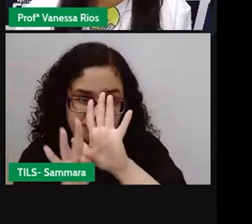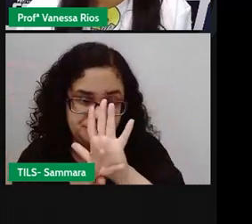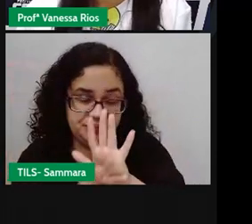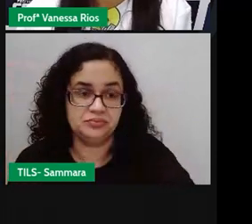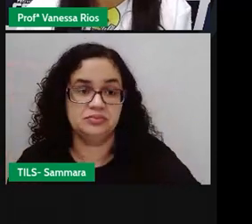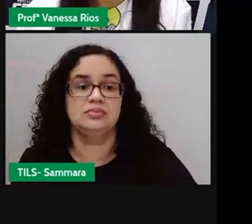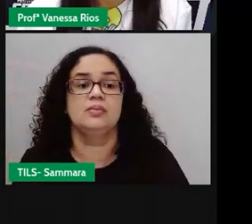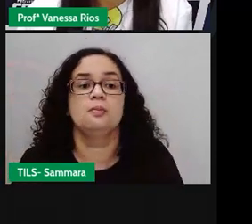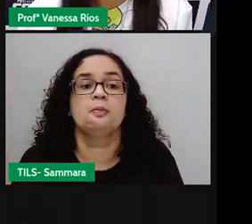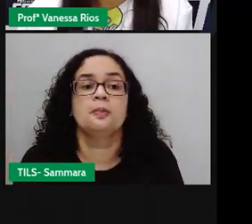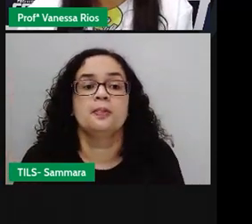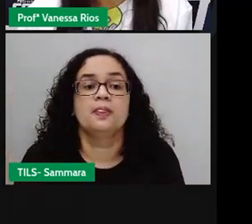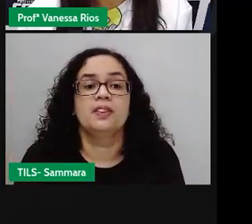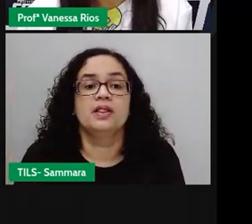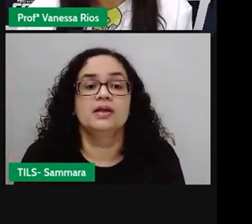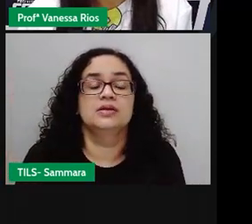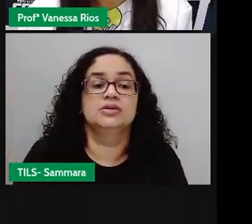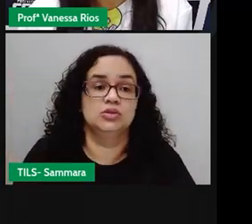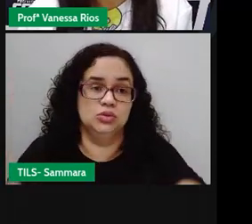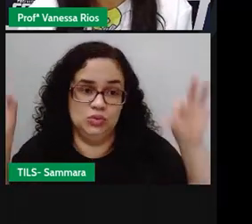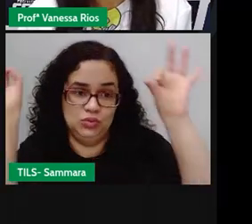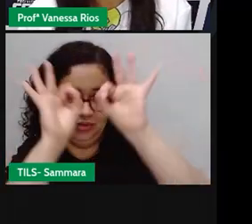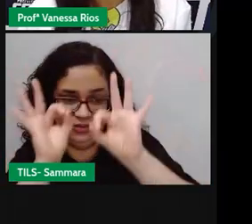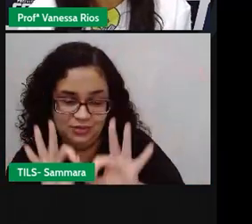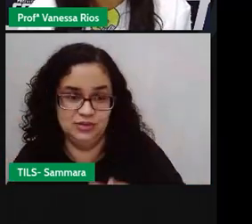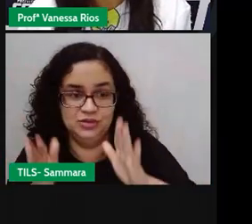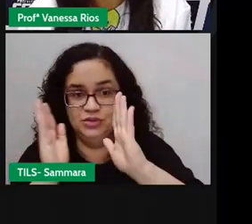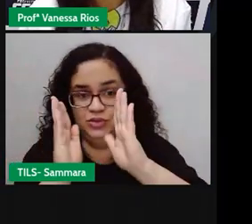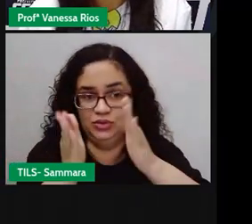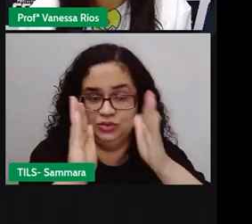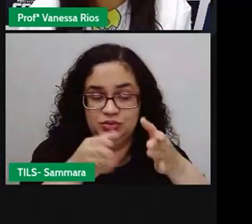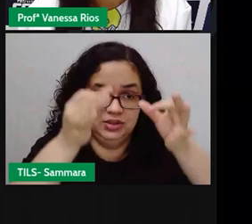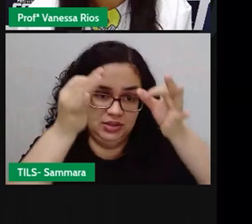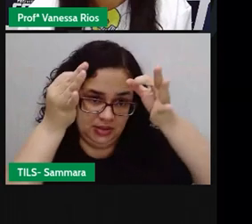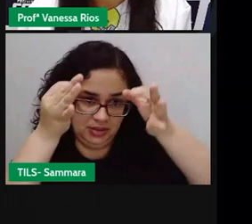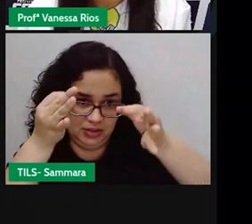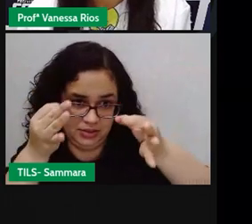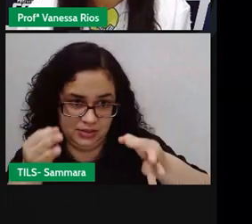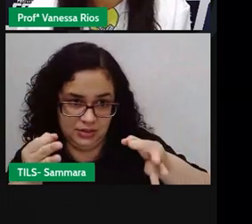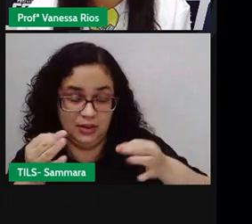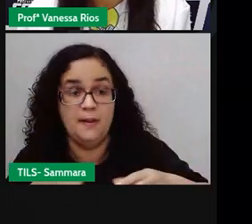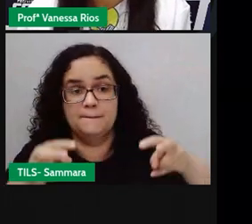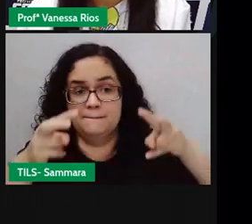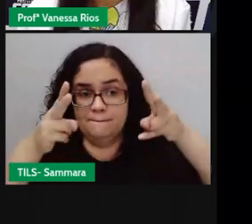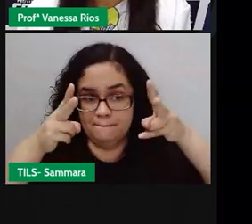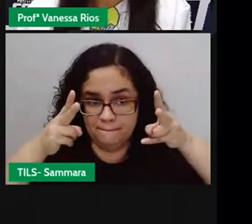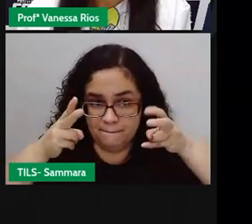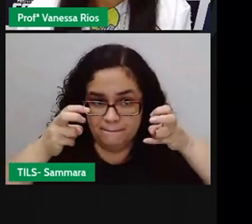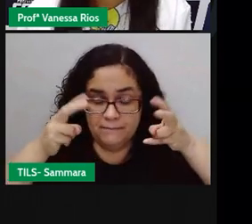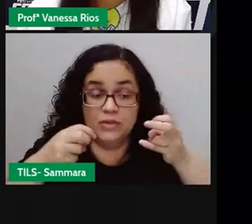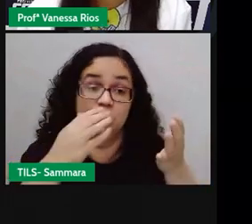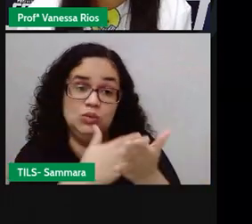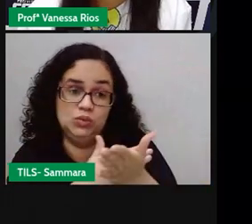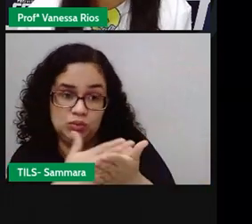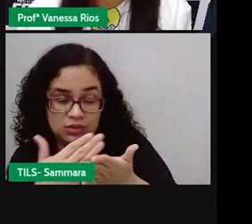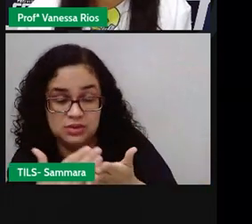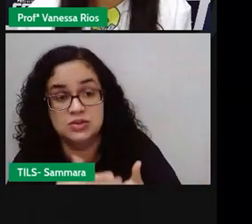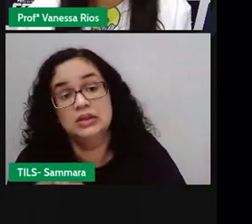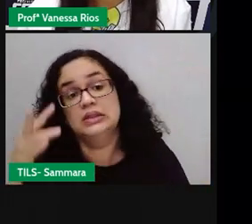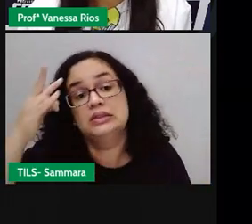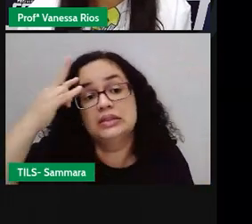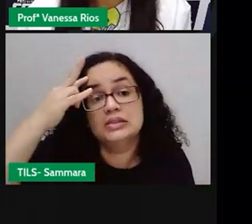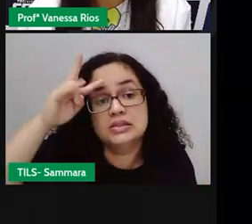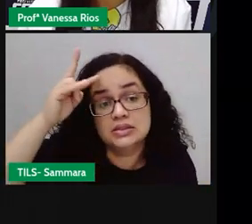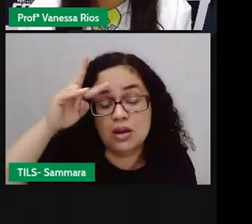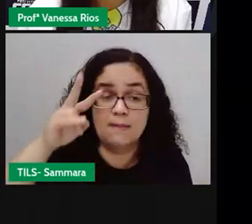a partir do momento que ele está organizado na ordem correta. Aí a gente percebe o início da história,